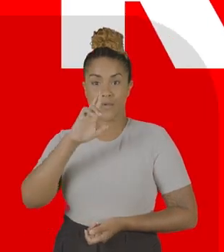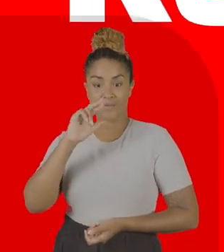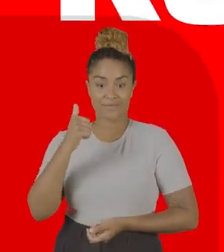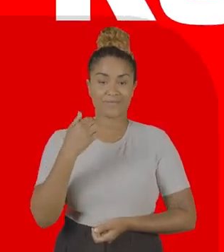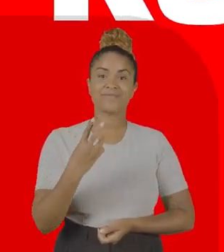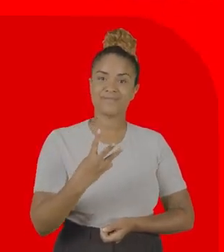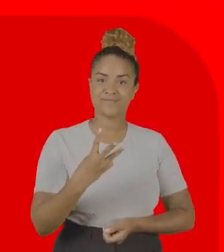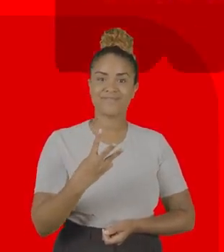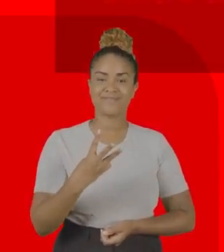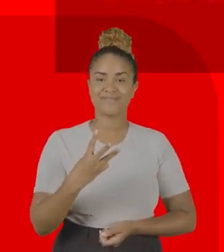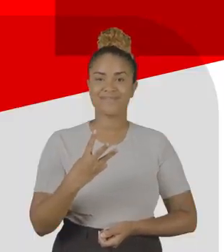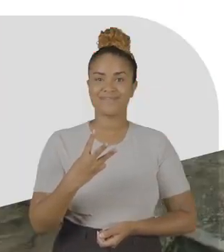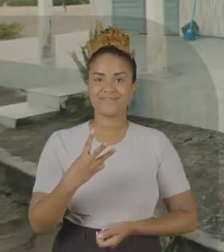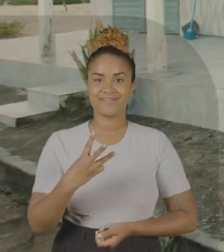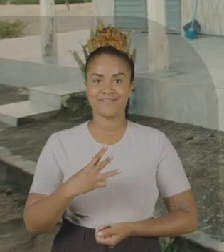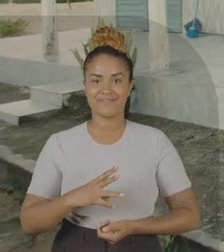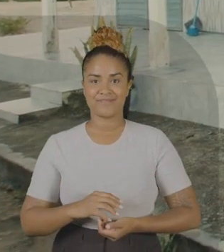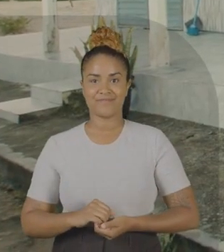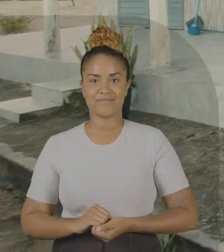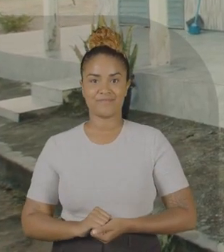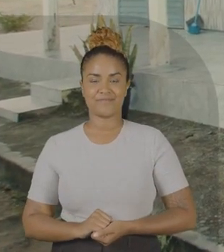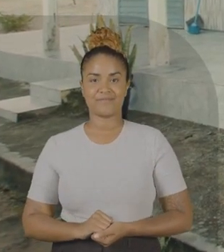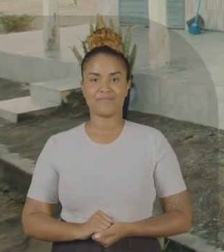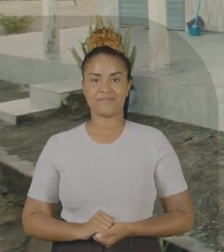Rogério Trezeiro